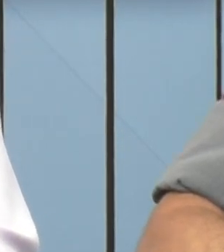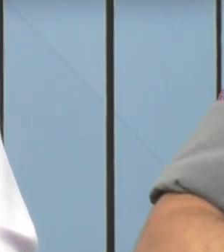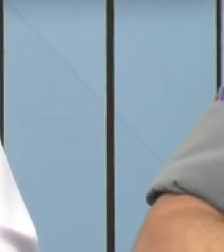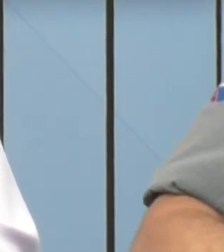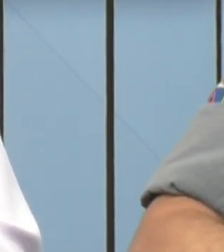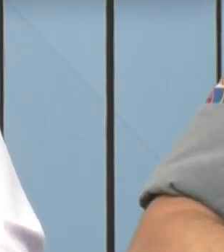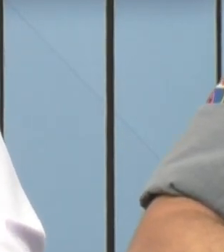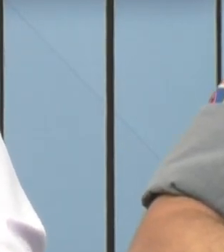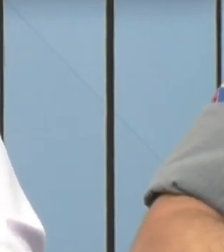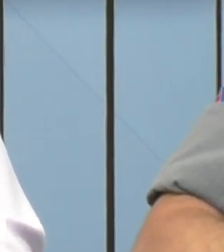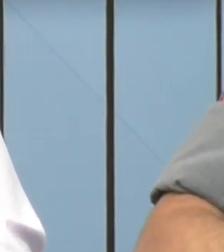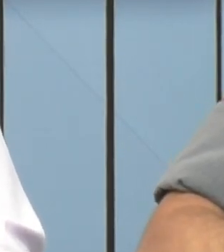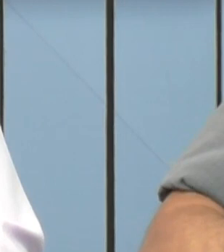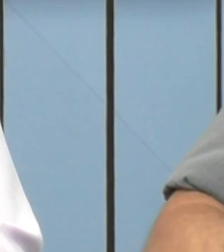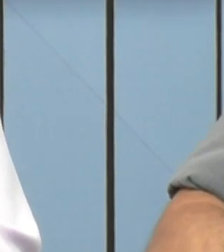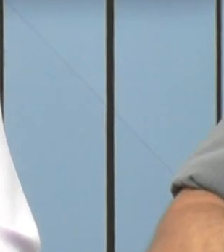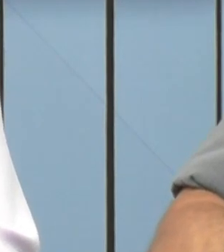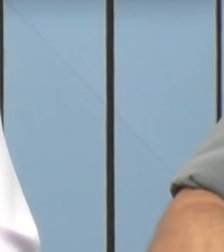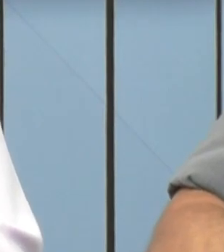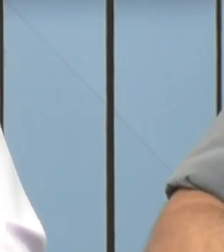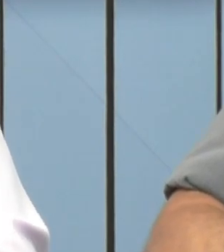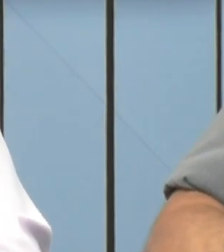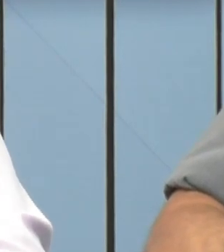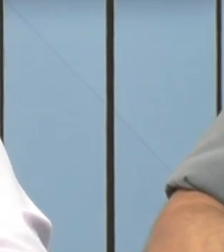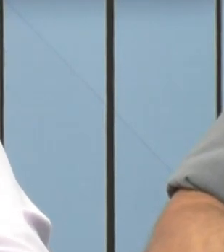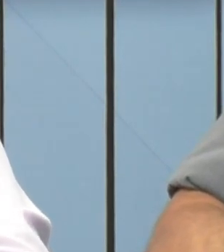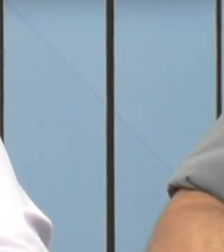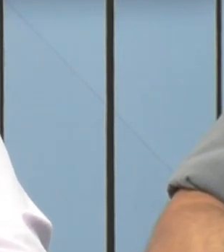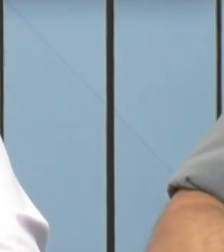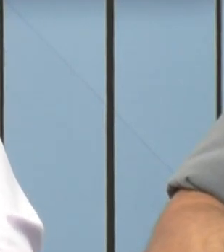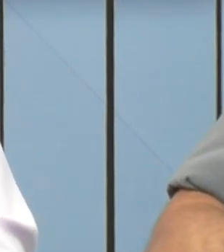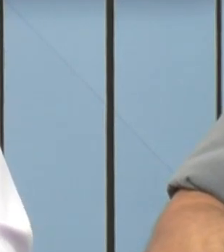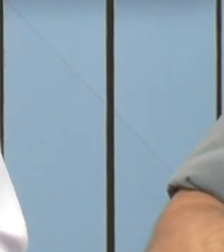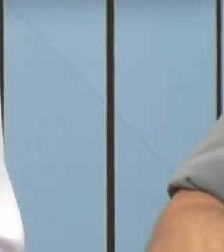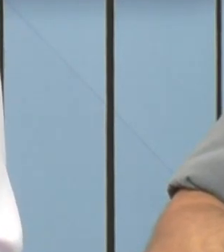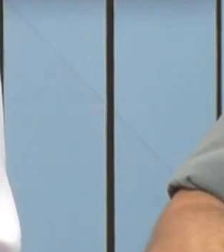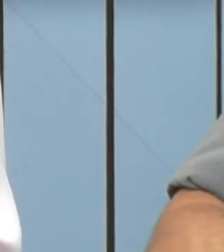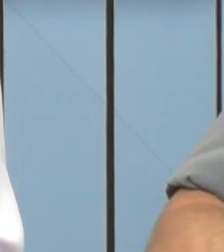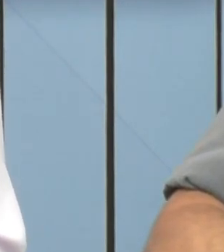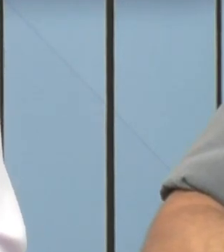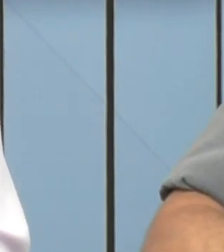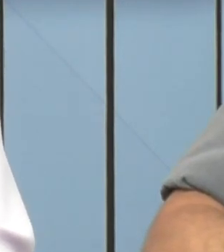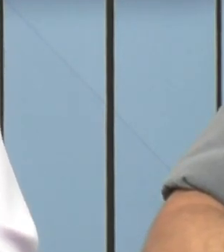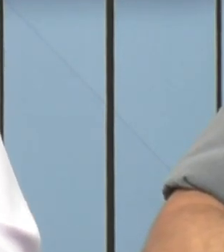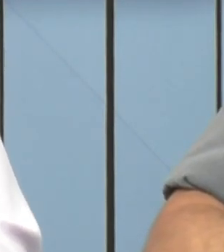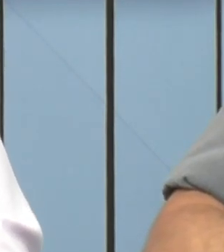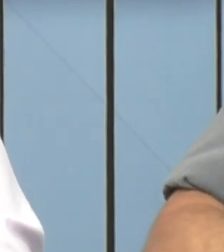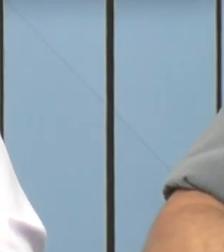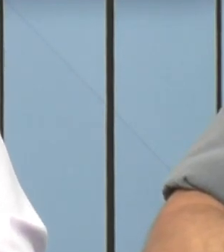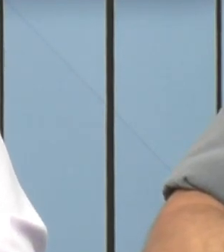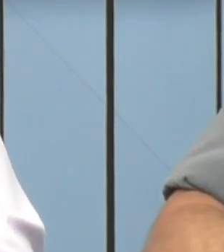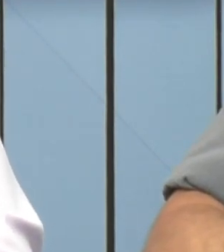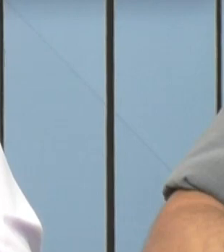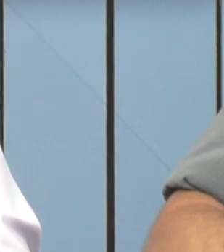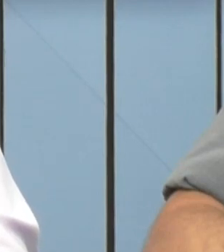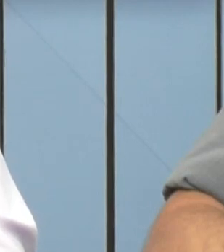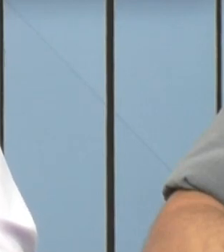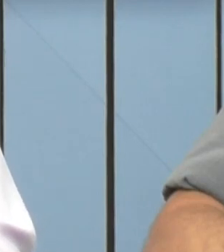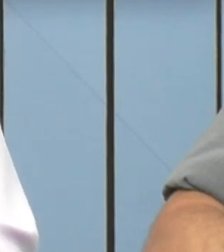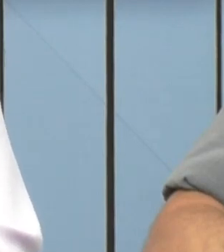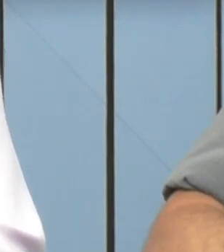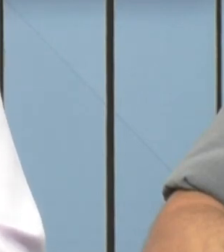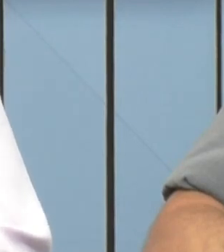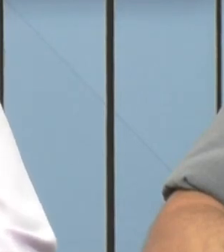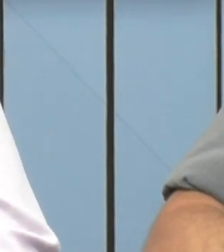anos que essa questão vem sendo trazida e eu não encontrei ainda Schneider nenhum governante que tenha dado uma solução